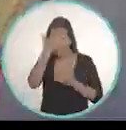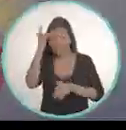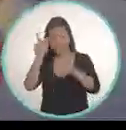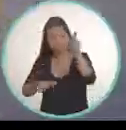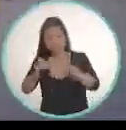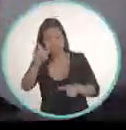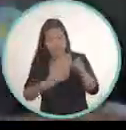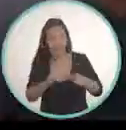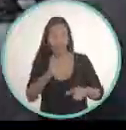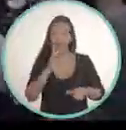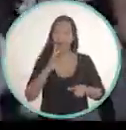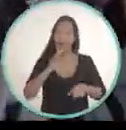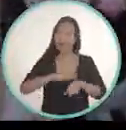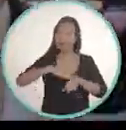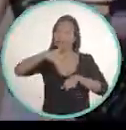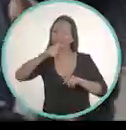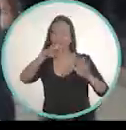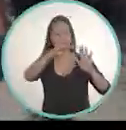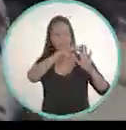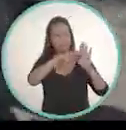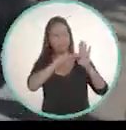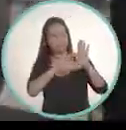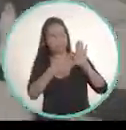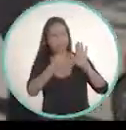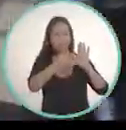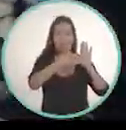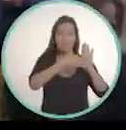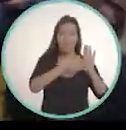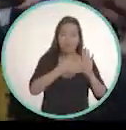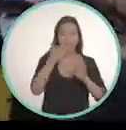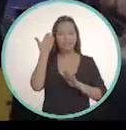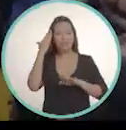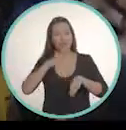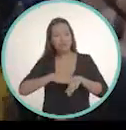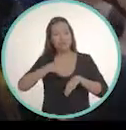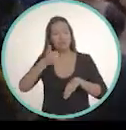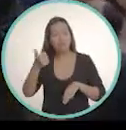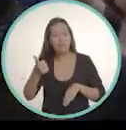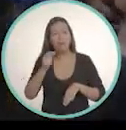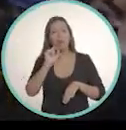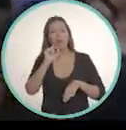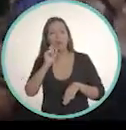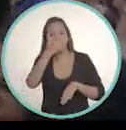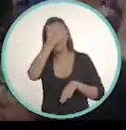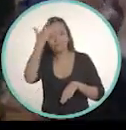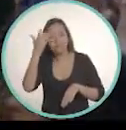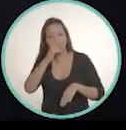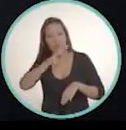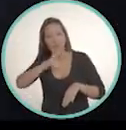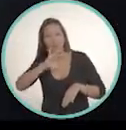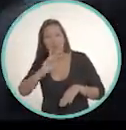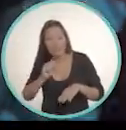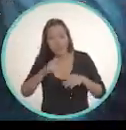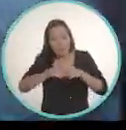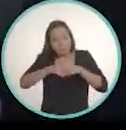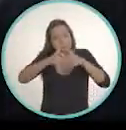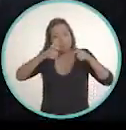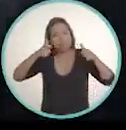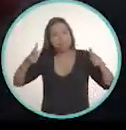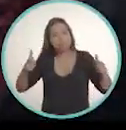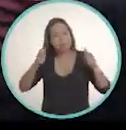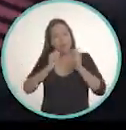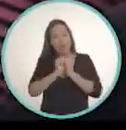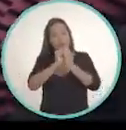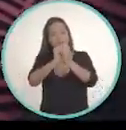pessoas estão conhecendo melhor as nossas propostas. Estão entendendo que é melhor uma cidade aberta ao cidadão, capaz de ouvir